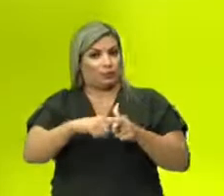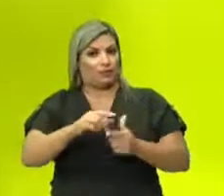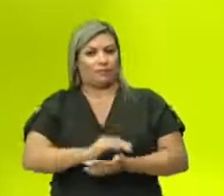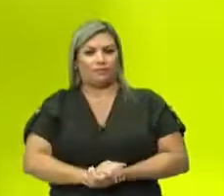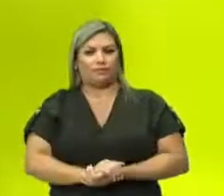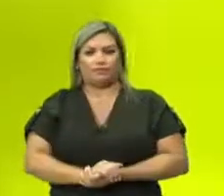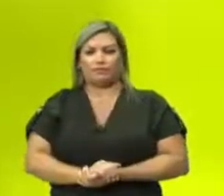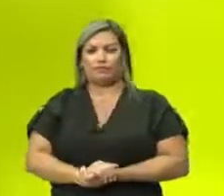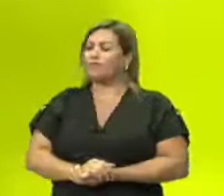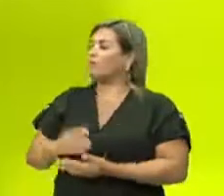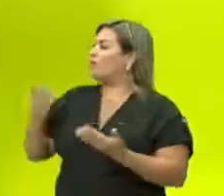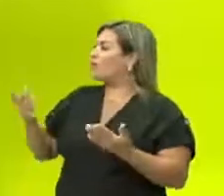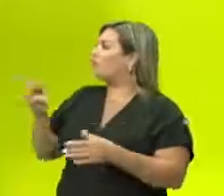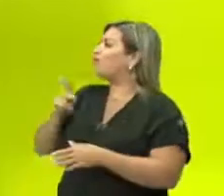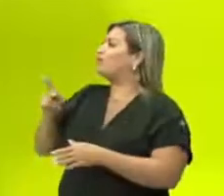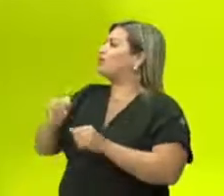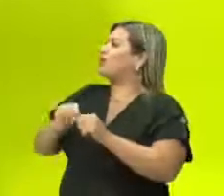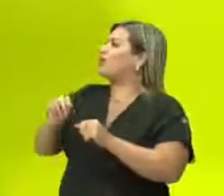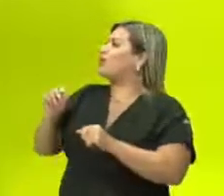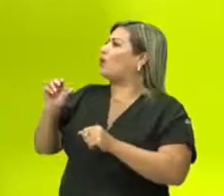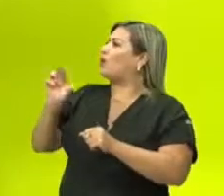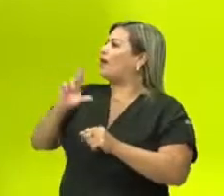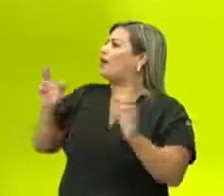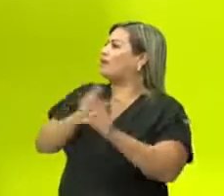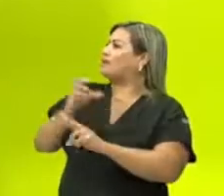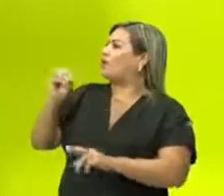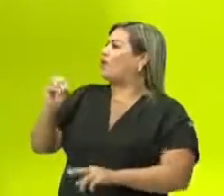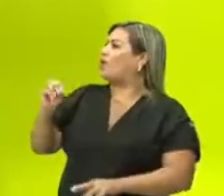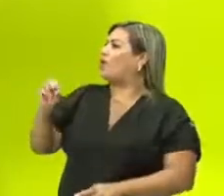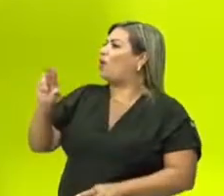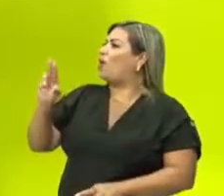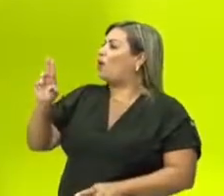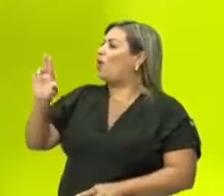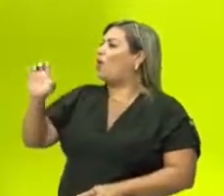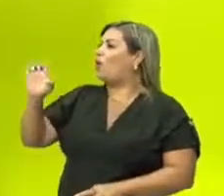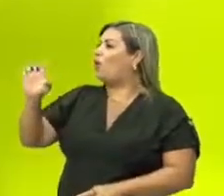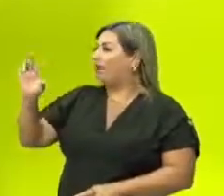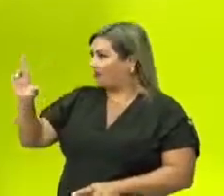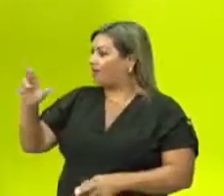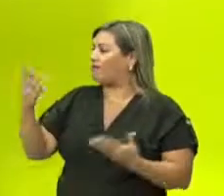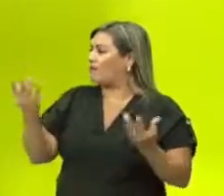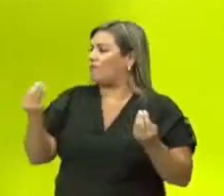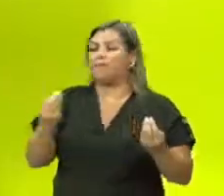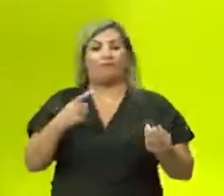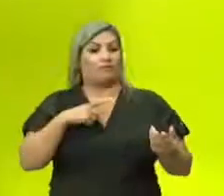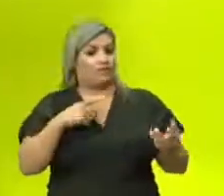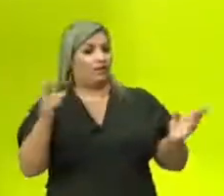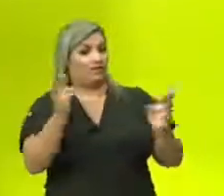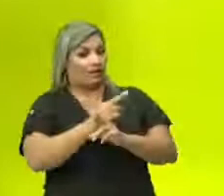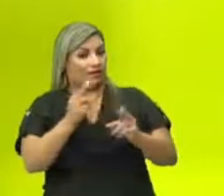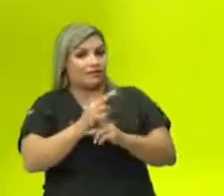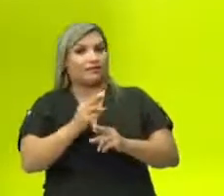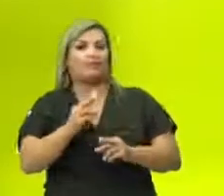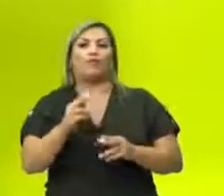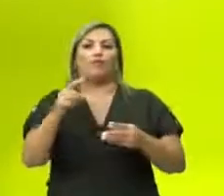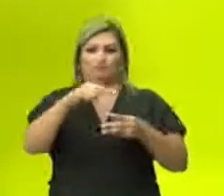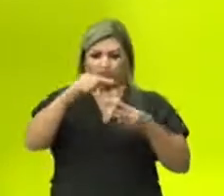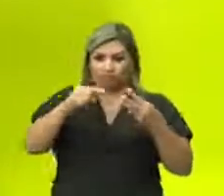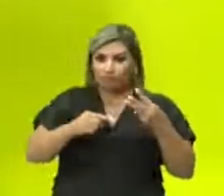você falou relação de Euler. Agora você fala assim, identificar a relação entre o número de vértice, faces